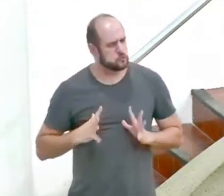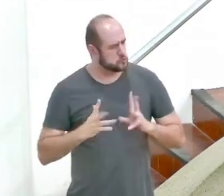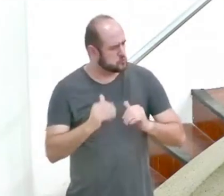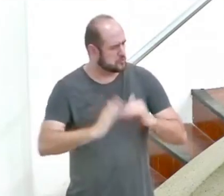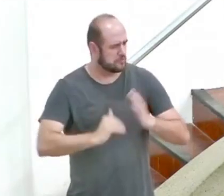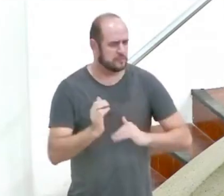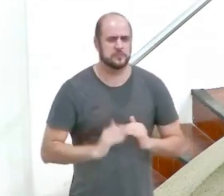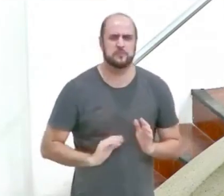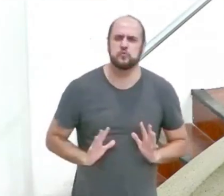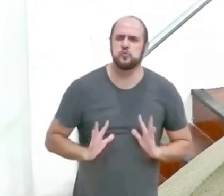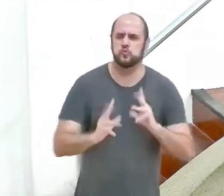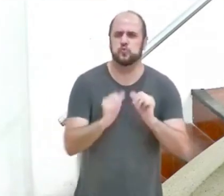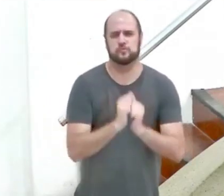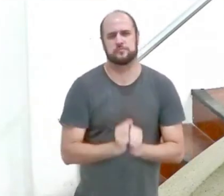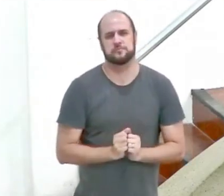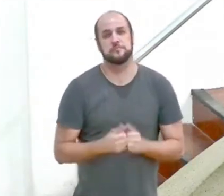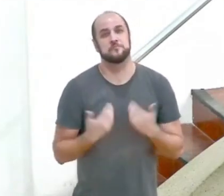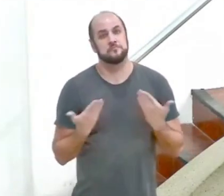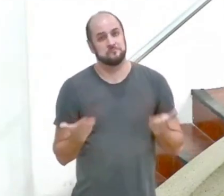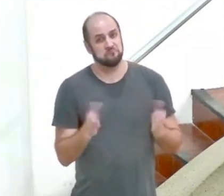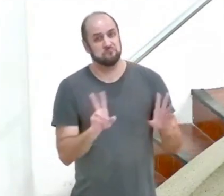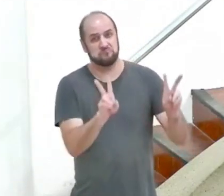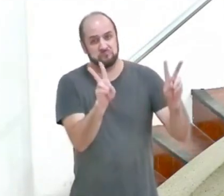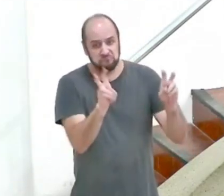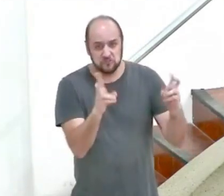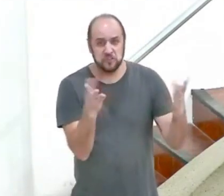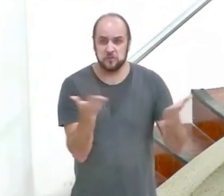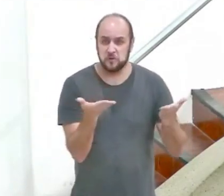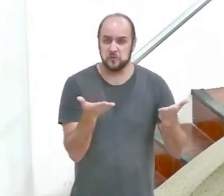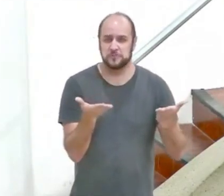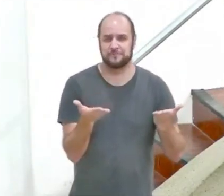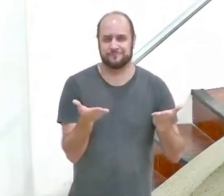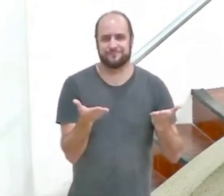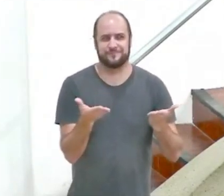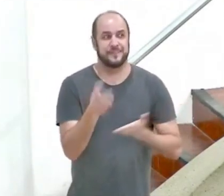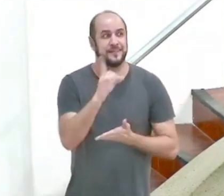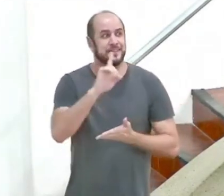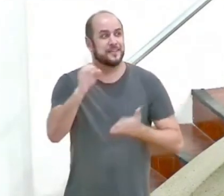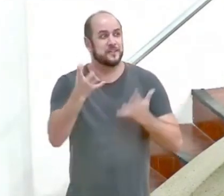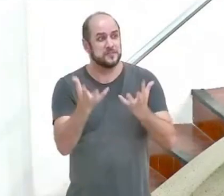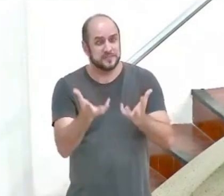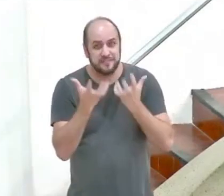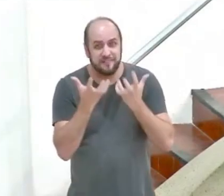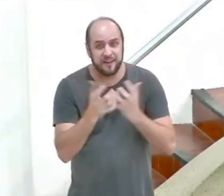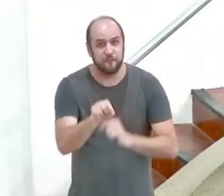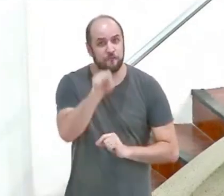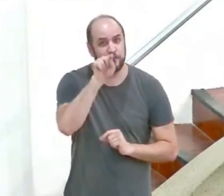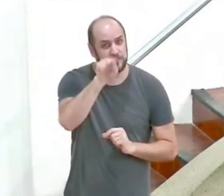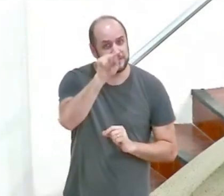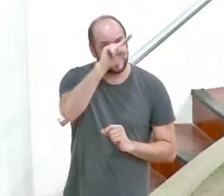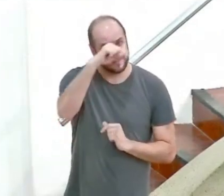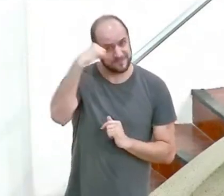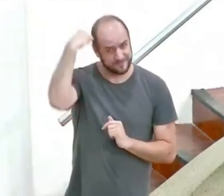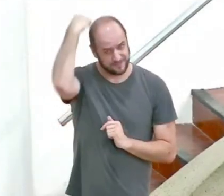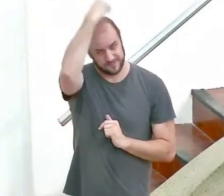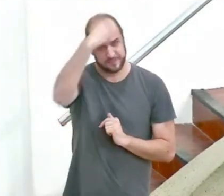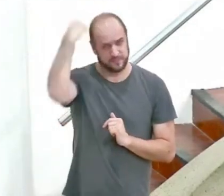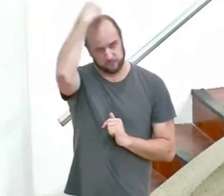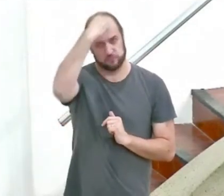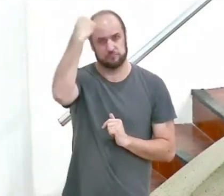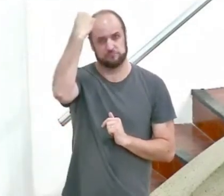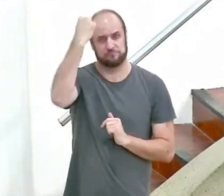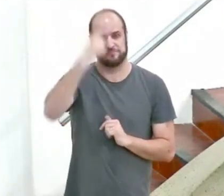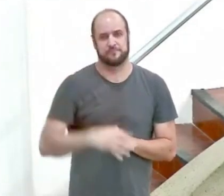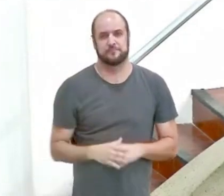escolher, por isso, este é o título do sermão desta noite, Deus quer que você seja santo.